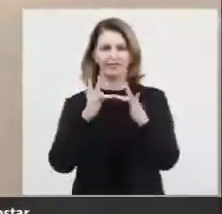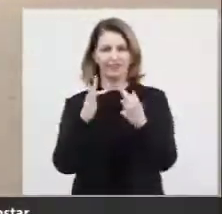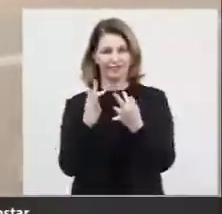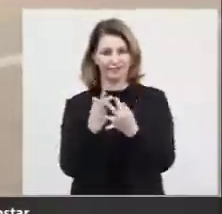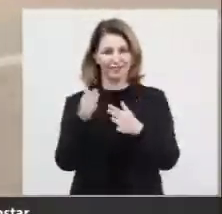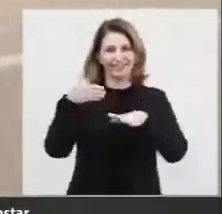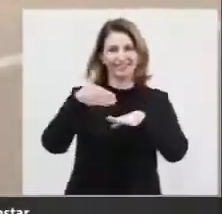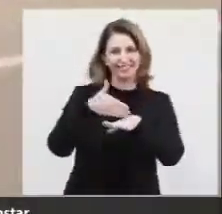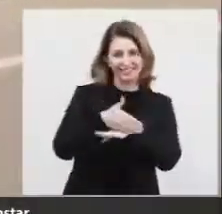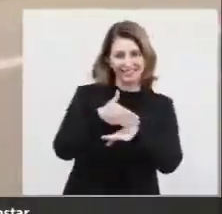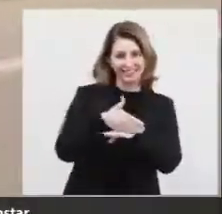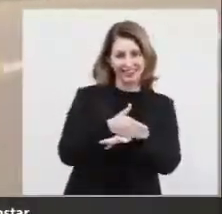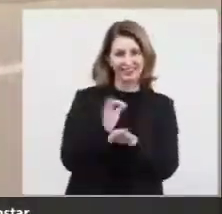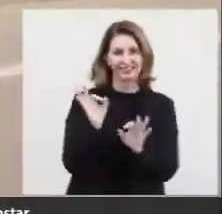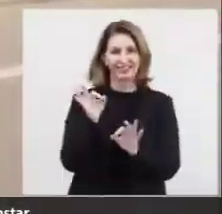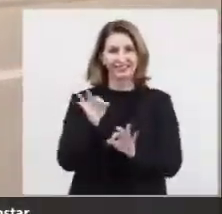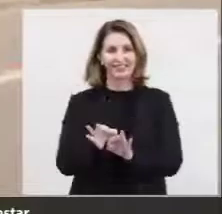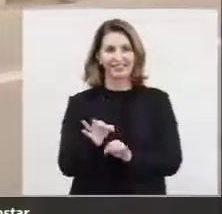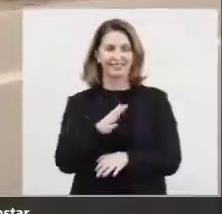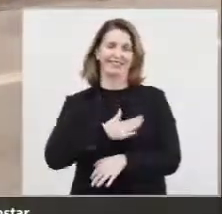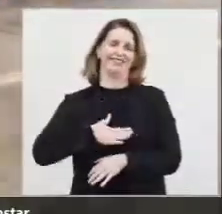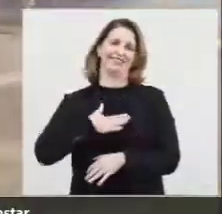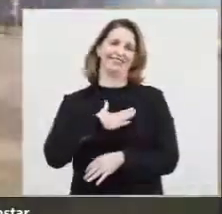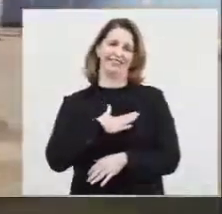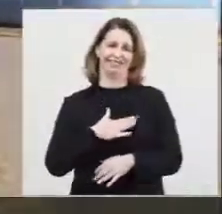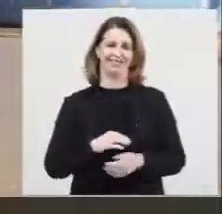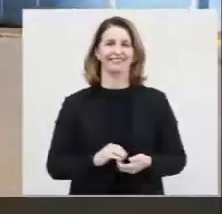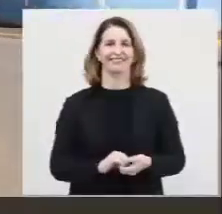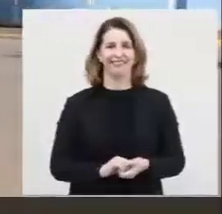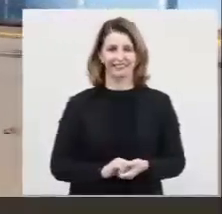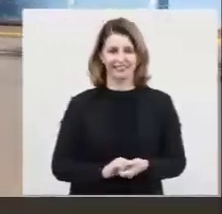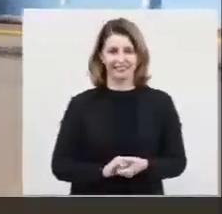e participar, que com certeza você vai gostar.